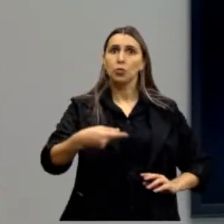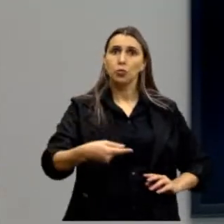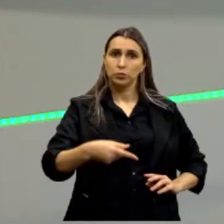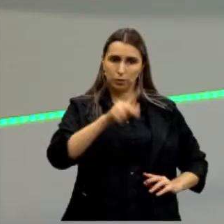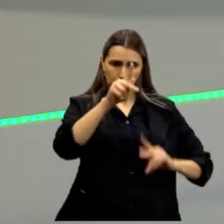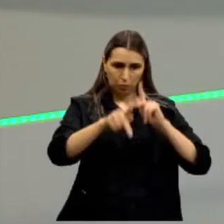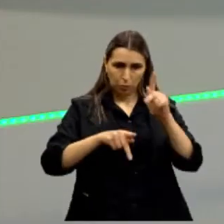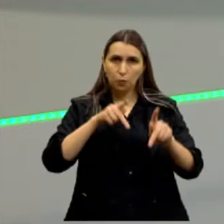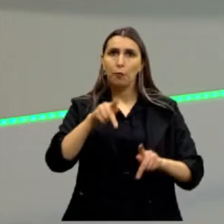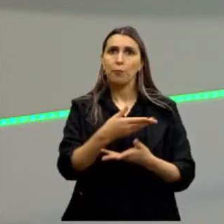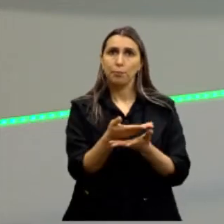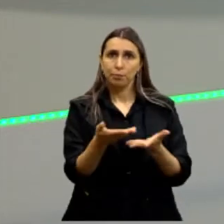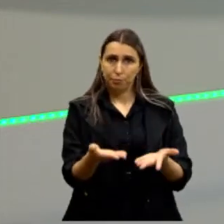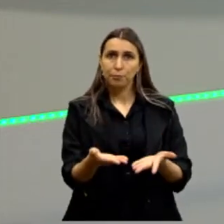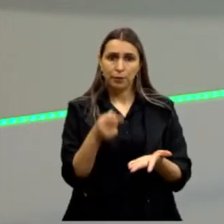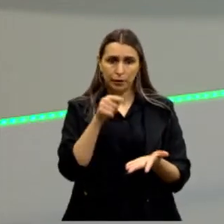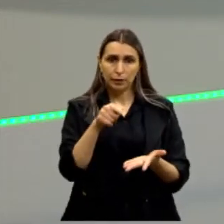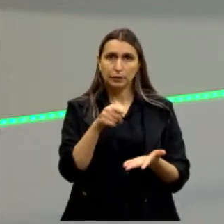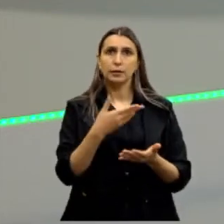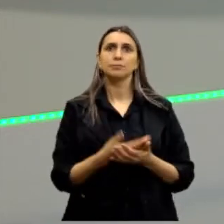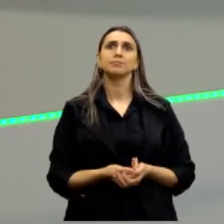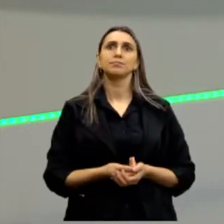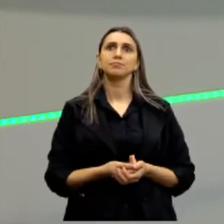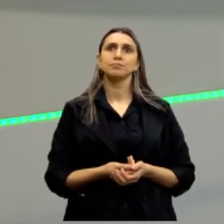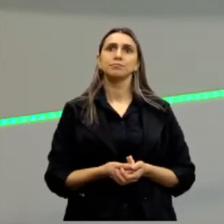governar para o povo, para aquele que está lá.